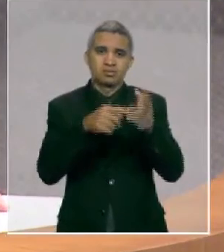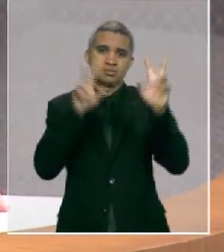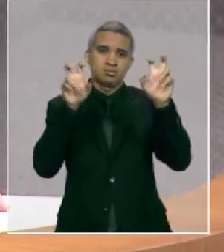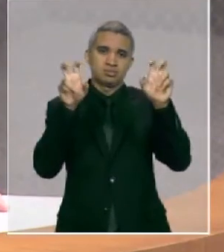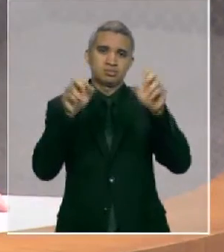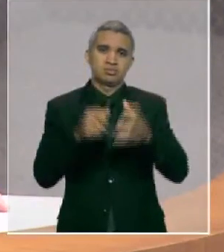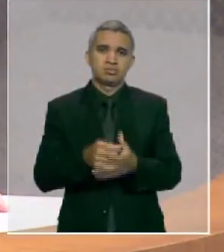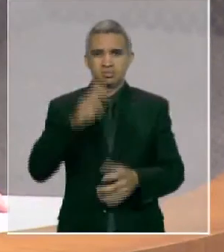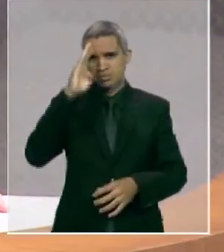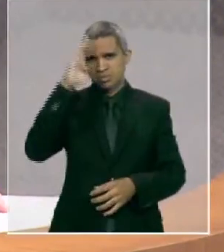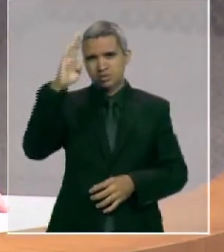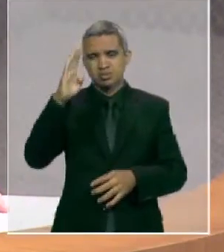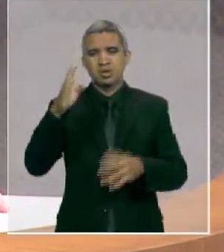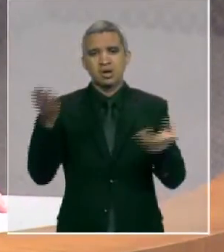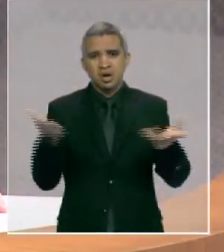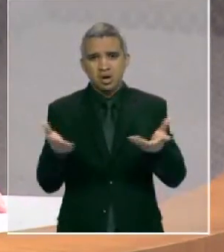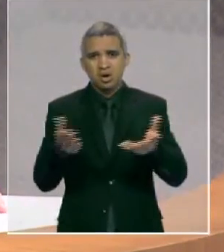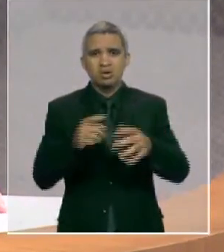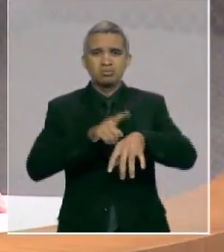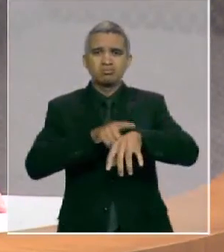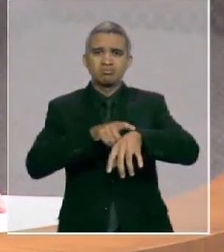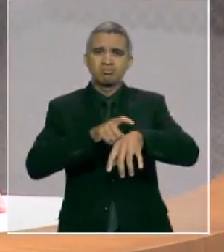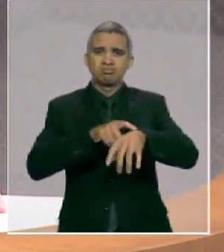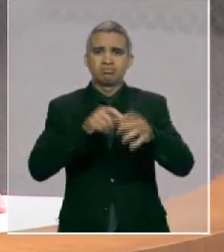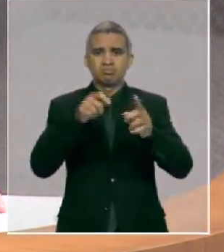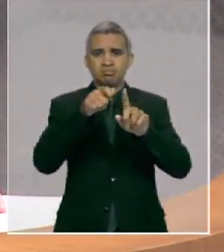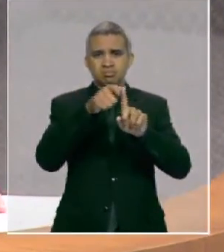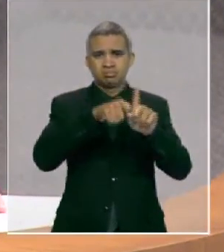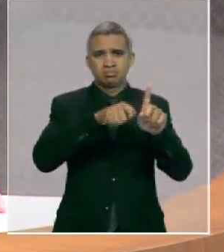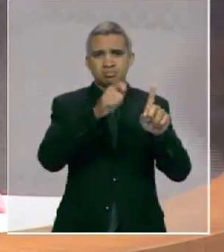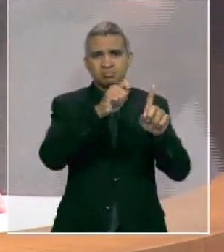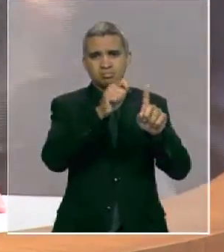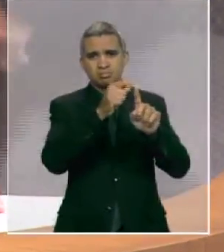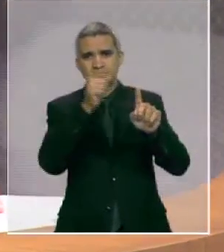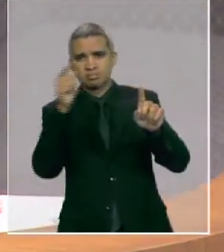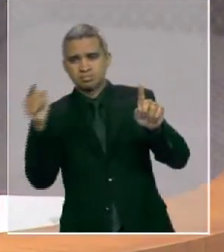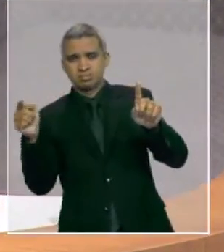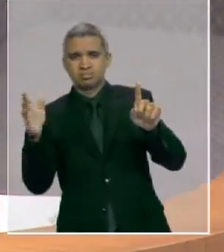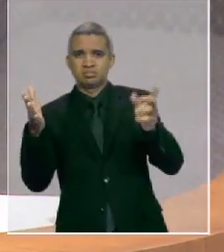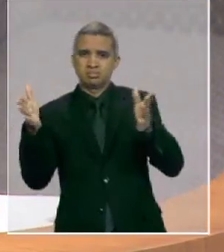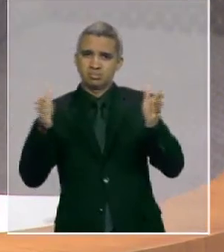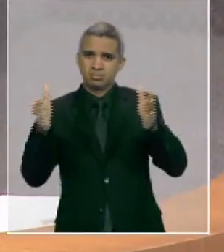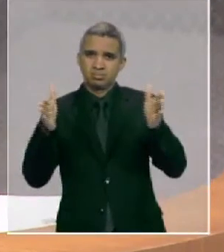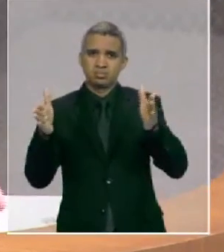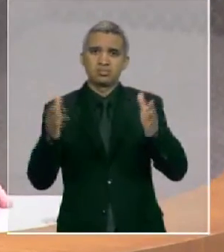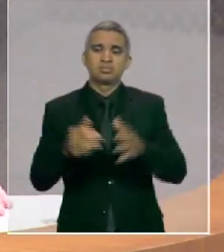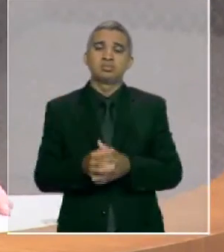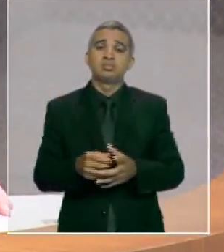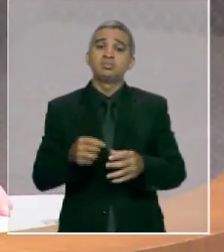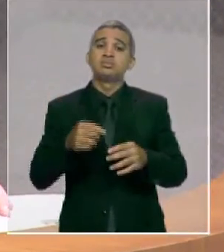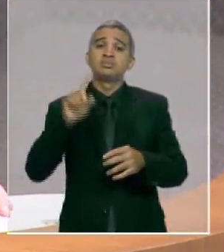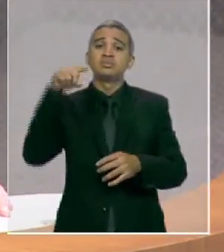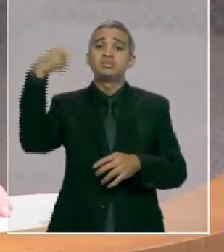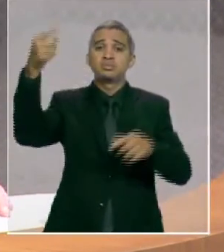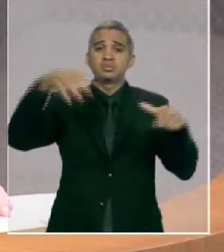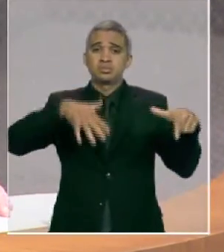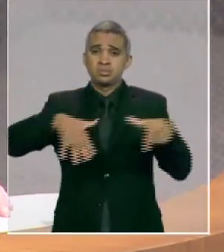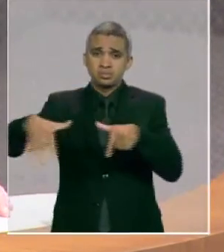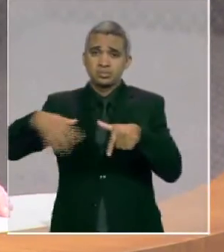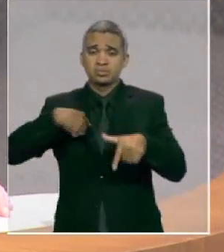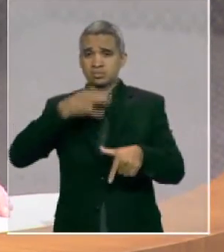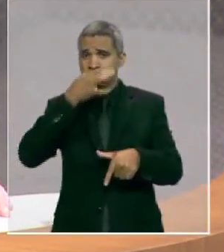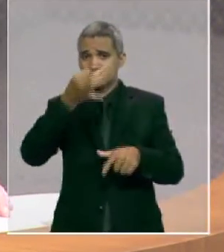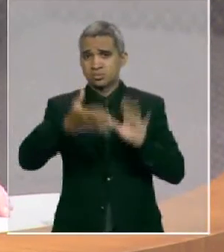período agora da estiagem. Então, a minha proposta vai ser, e vou apresentar esta casa na outra semana, a criação de uma Secretaria de